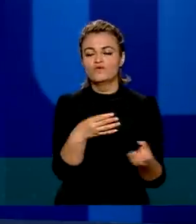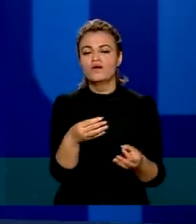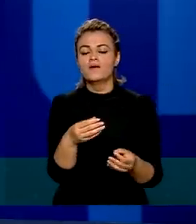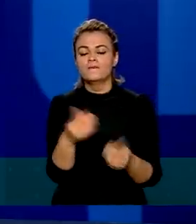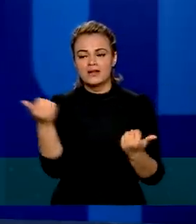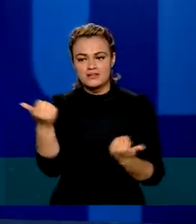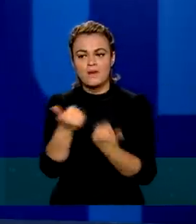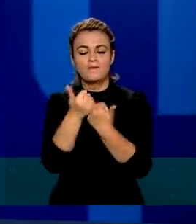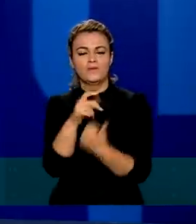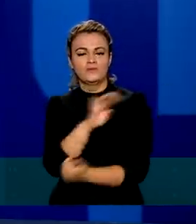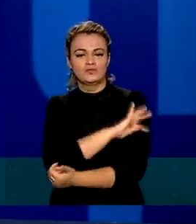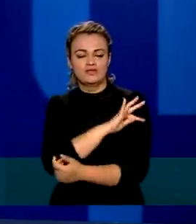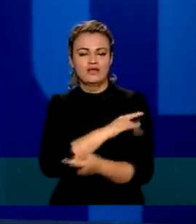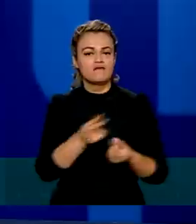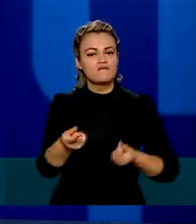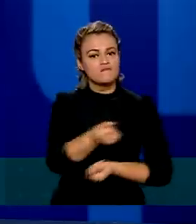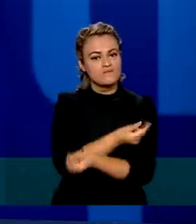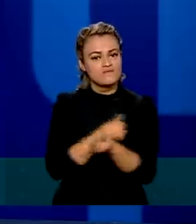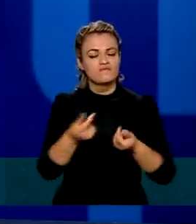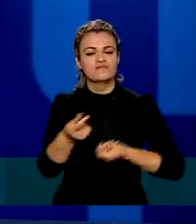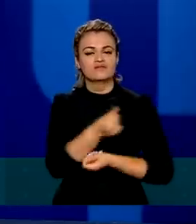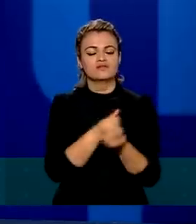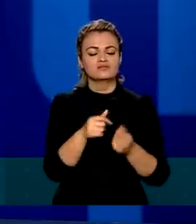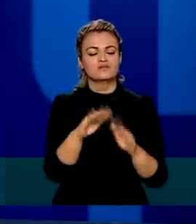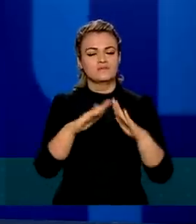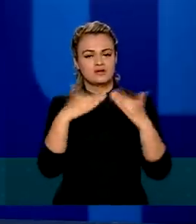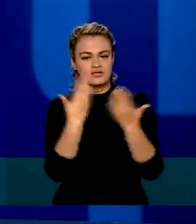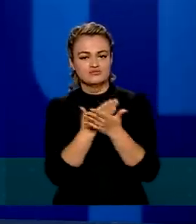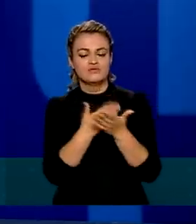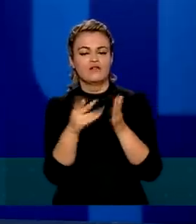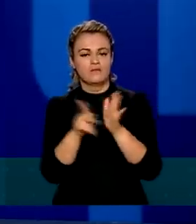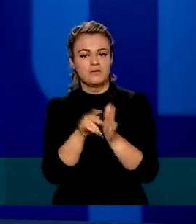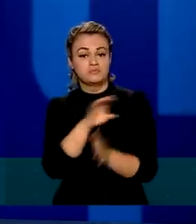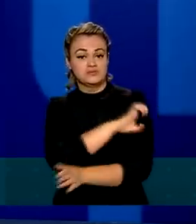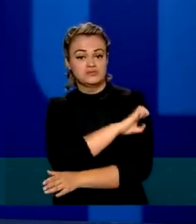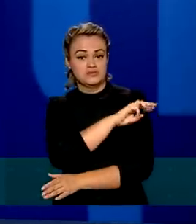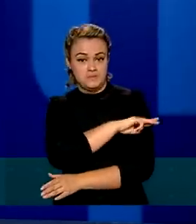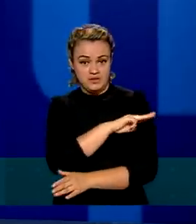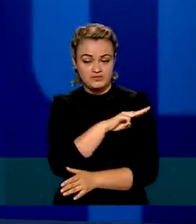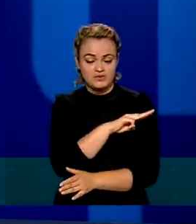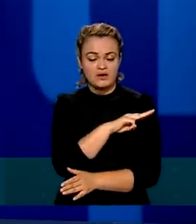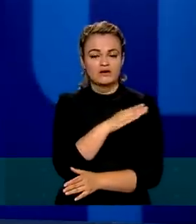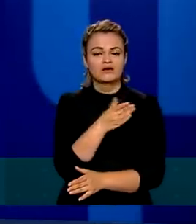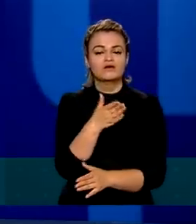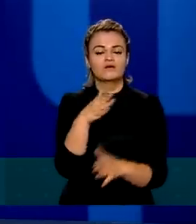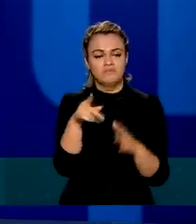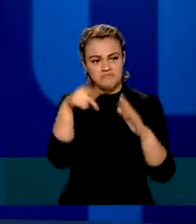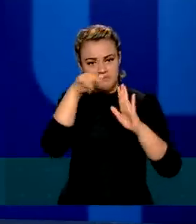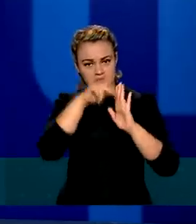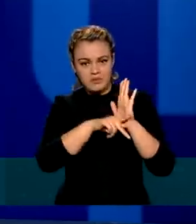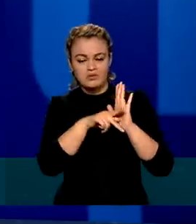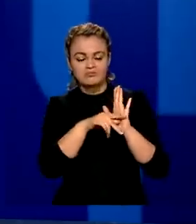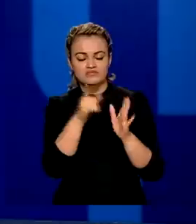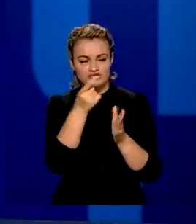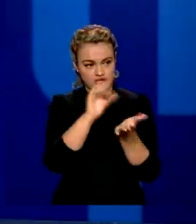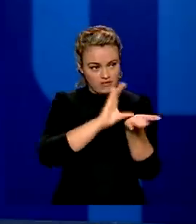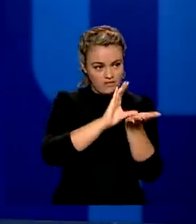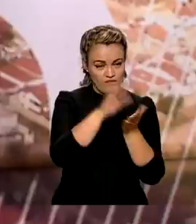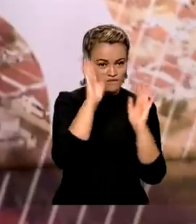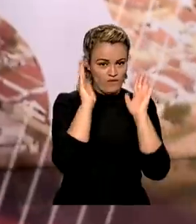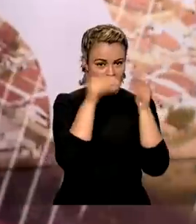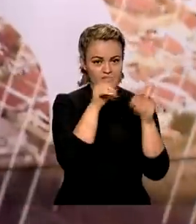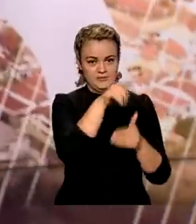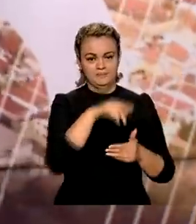o apoio técnico e financeiro às escolas de ensino médio via programa Dinheiro Direto na